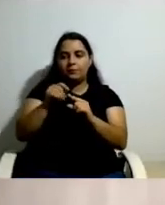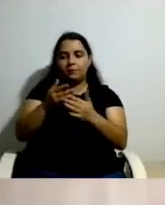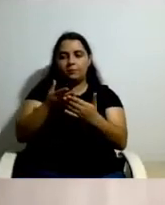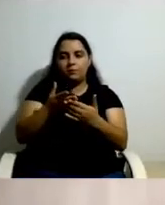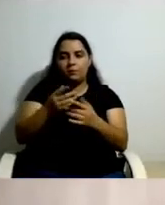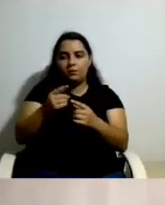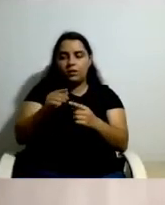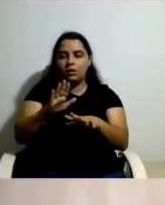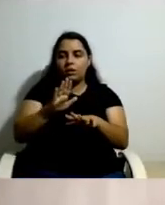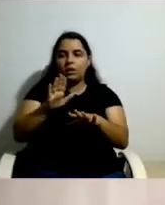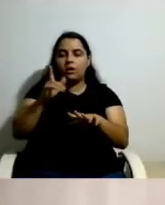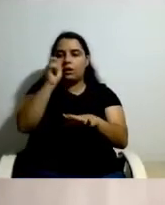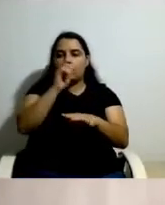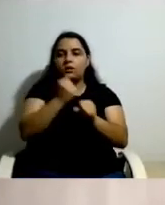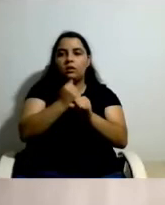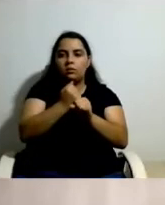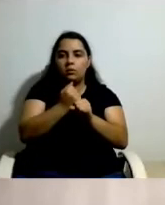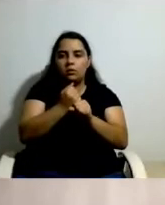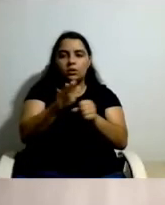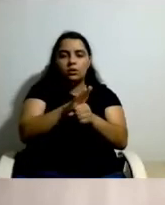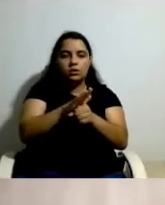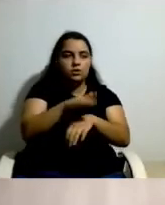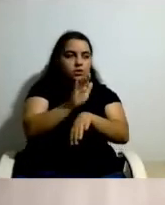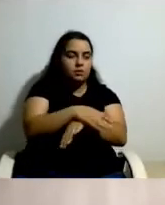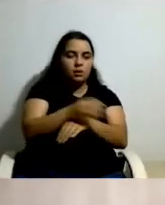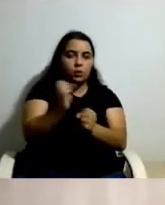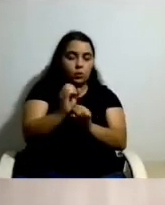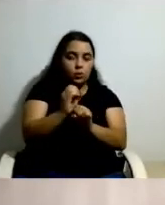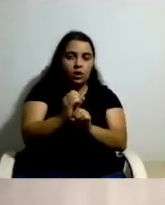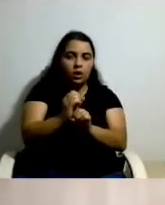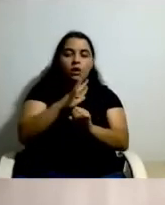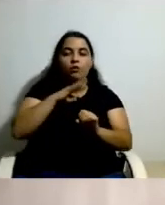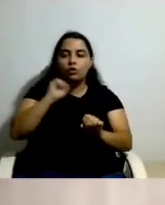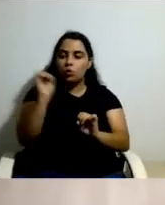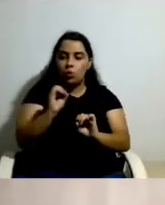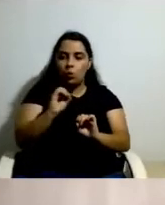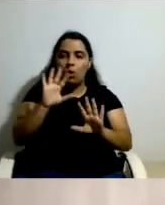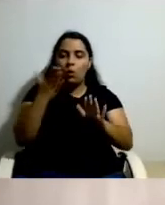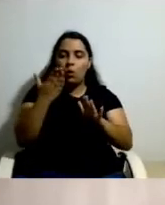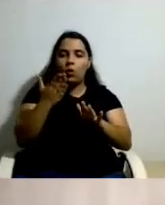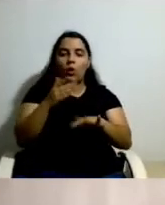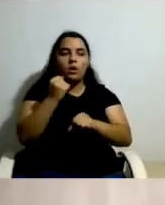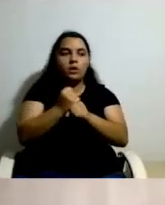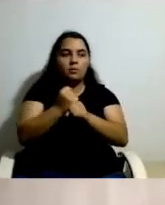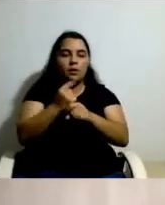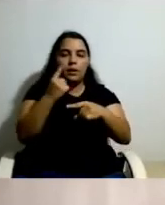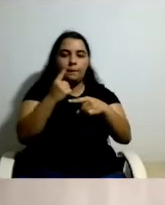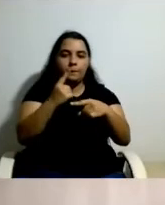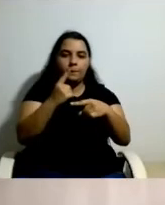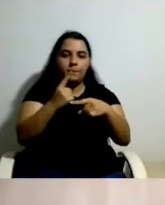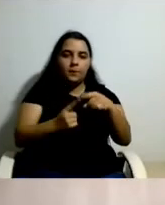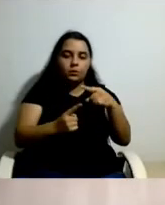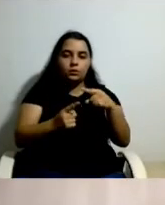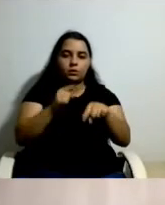emprego, trabalhos em part-time, na maioria sem filhos, portanto, elas próprias com um perfil muito específico.